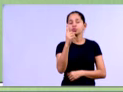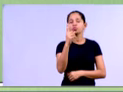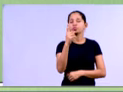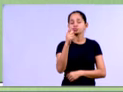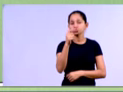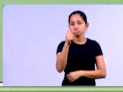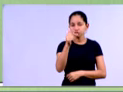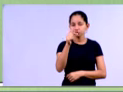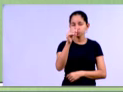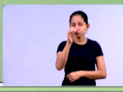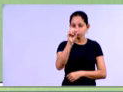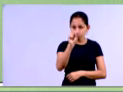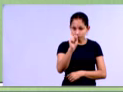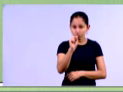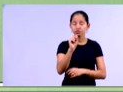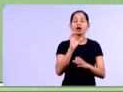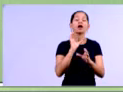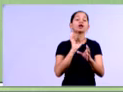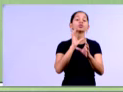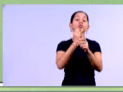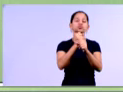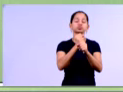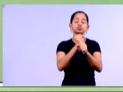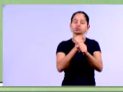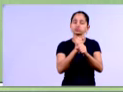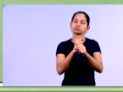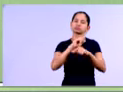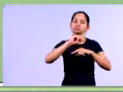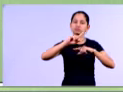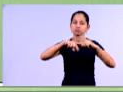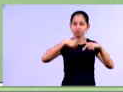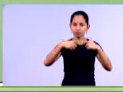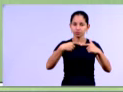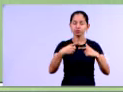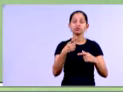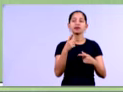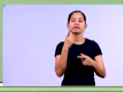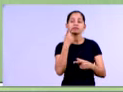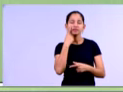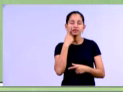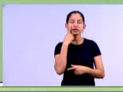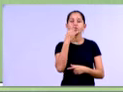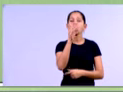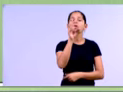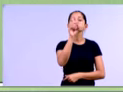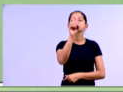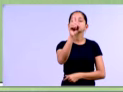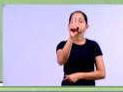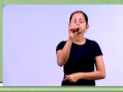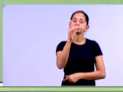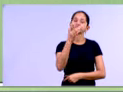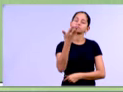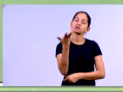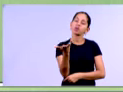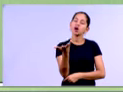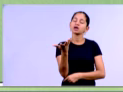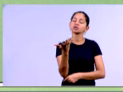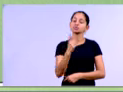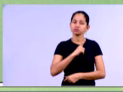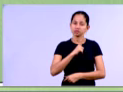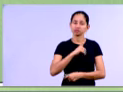totalizando todo o ativo da empresa. E aqui nós temos as disponibilidades. Nós queremos saber quanto que as